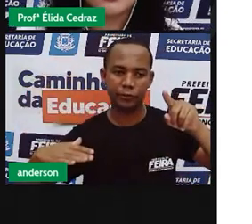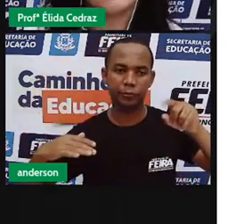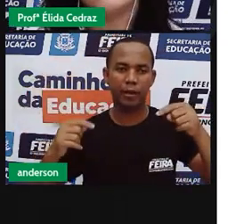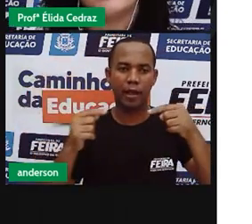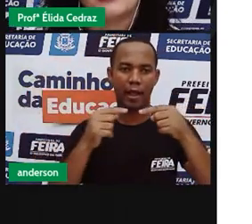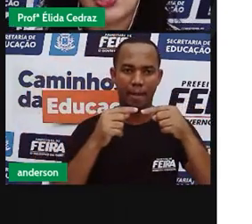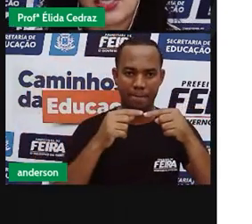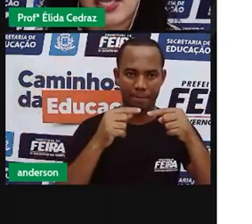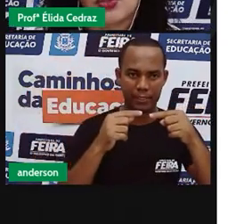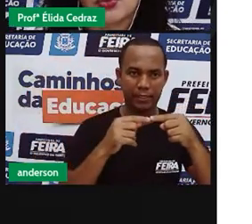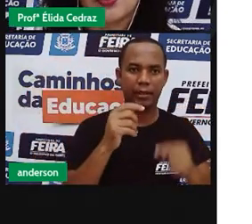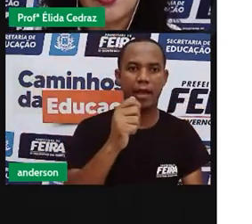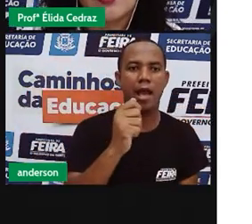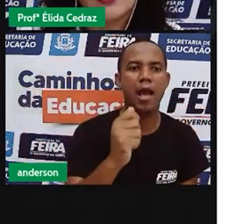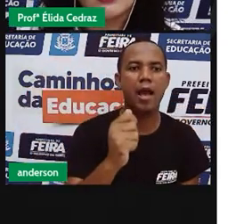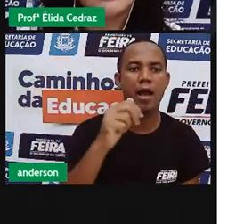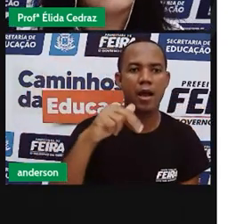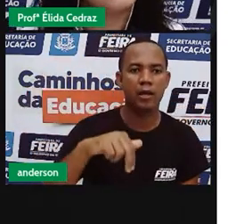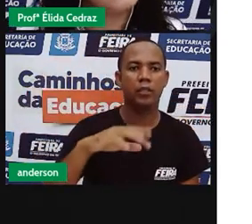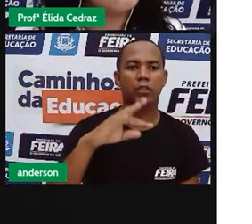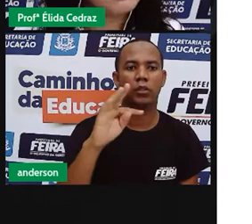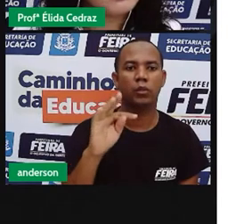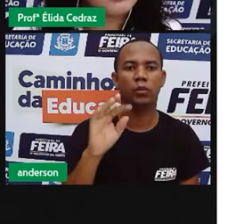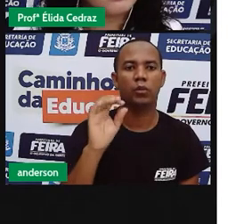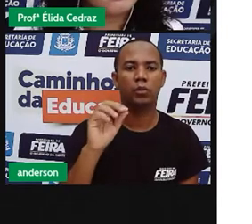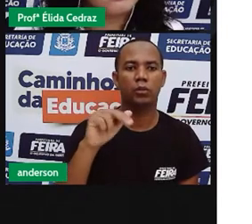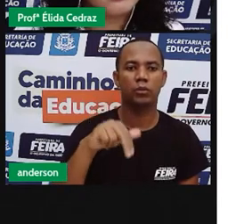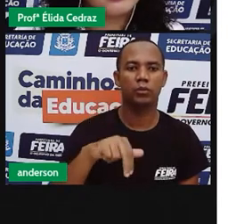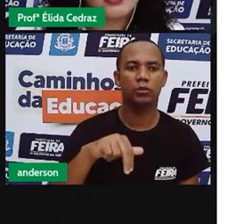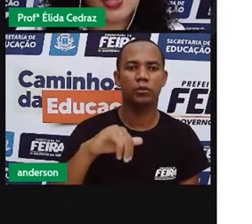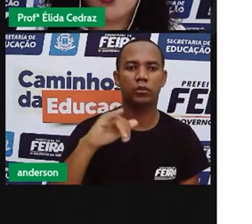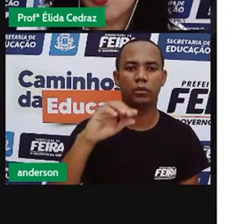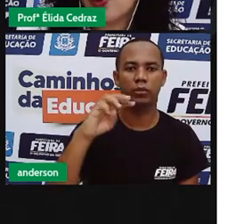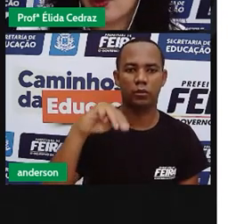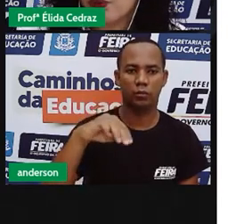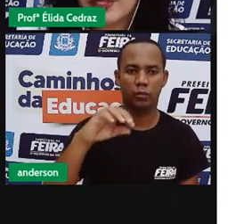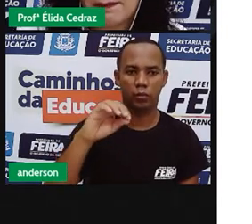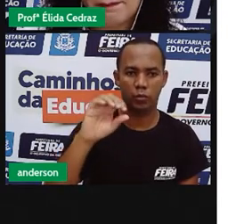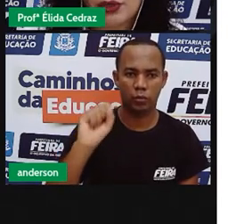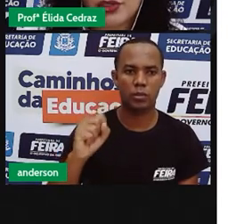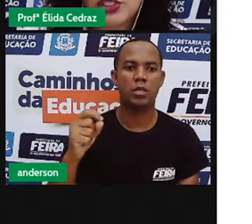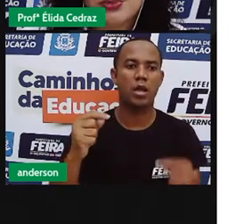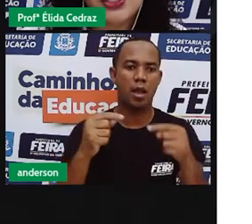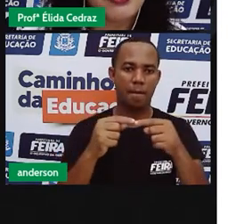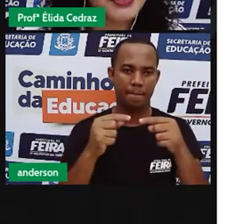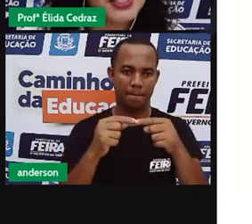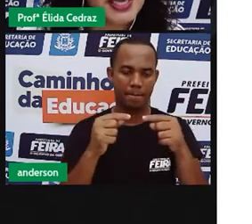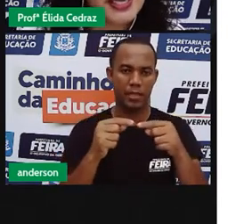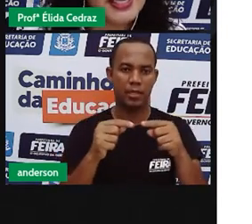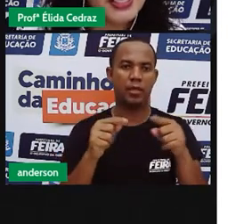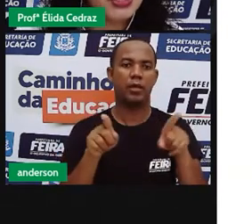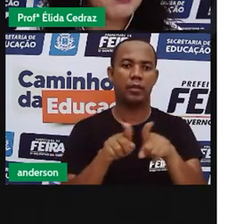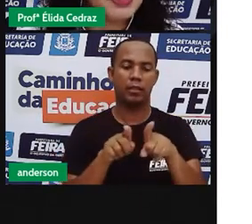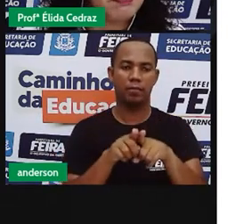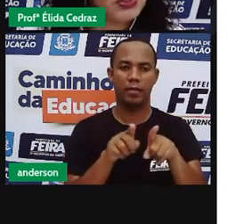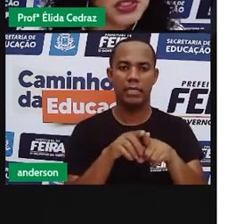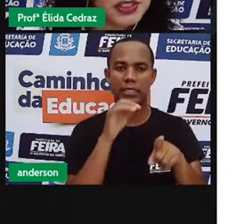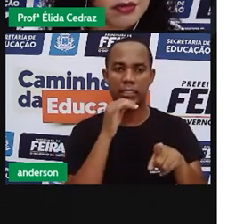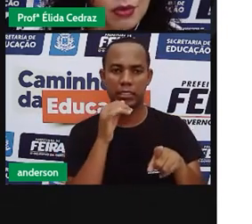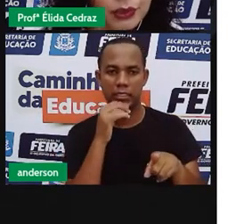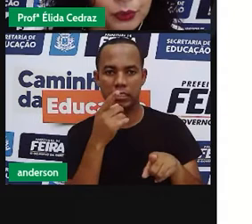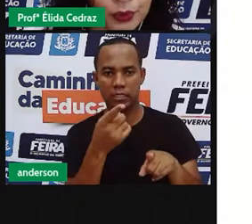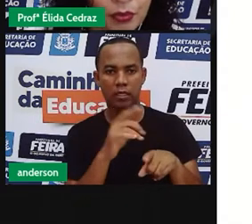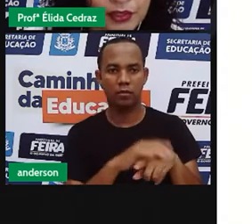e estreito. E você, tem alguma coisa próxima de você aí que você